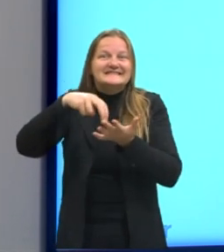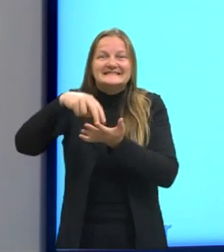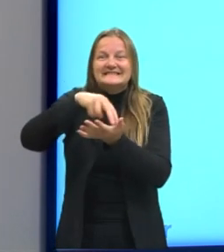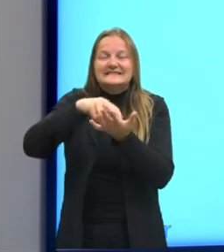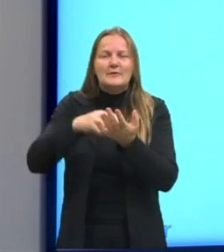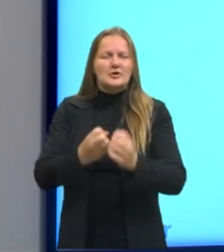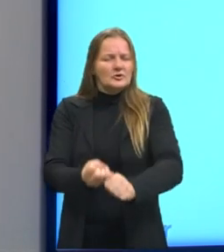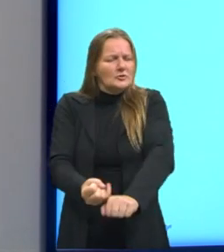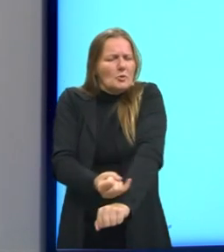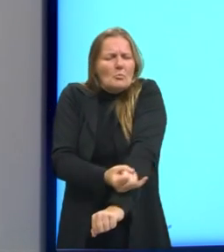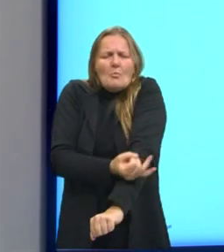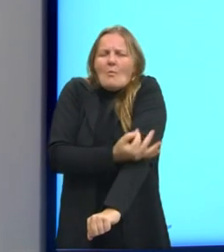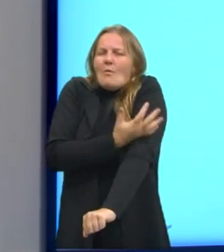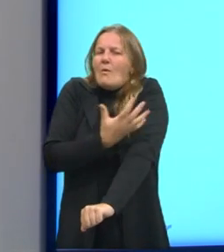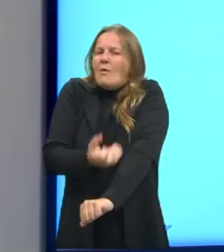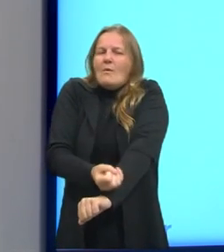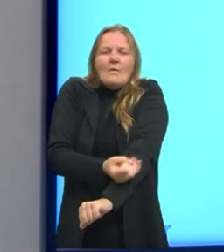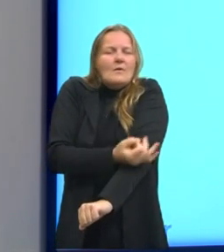emocionar,